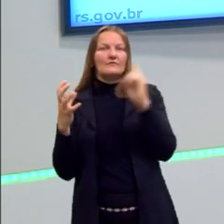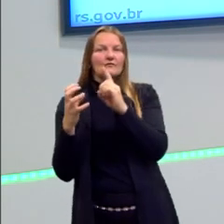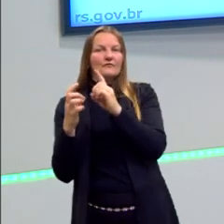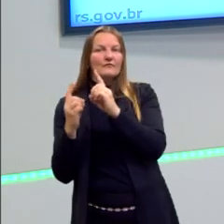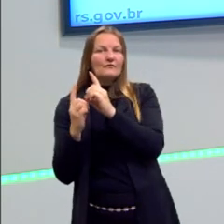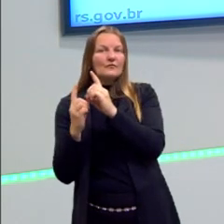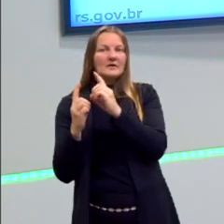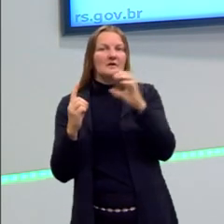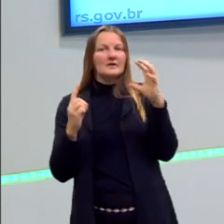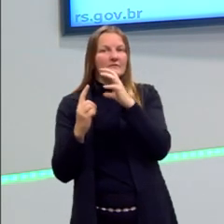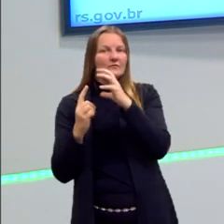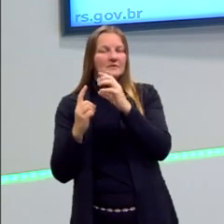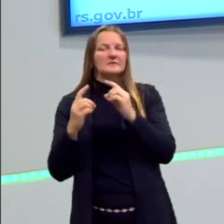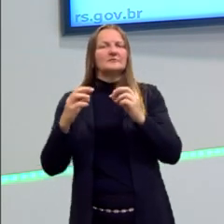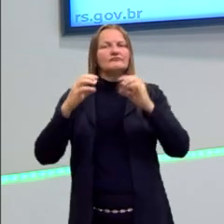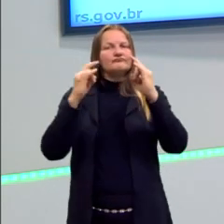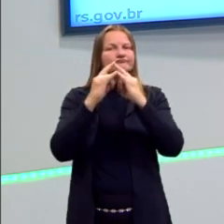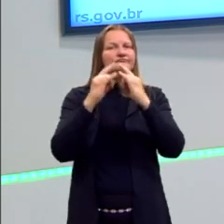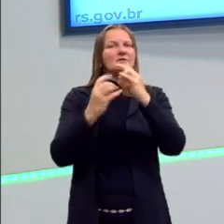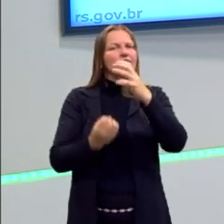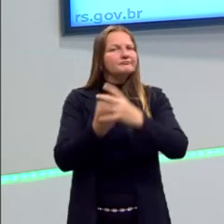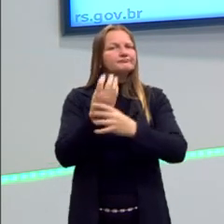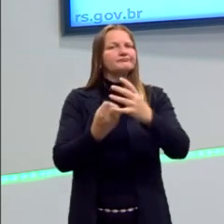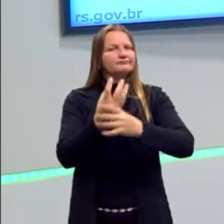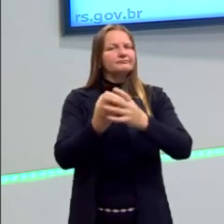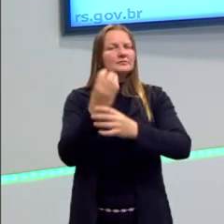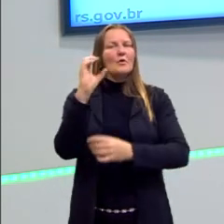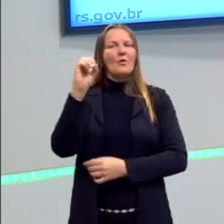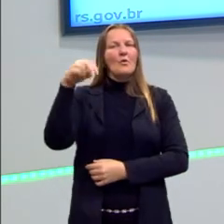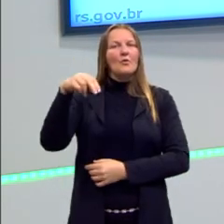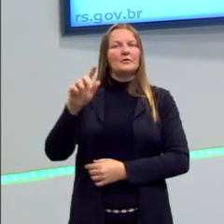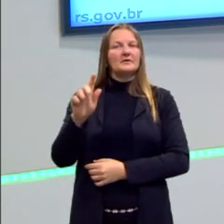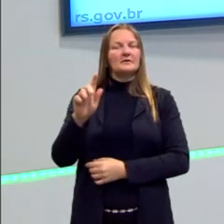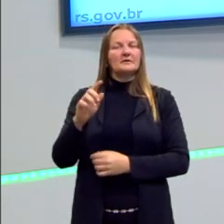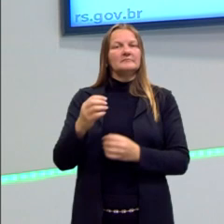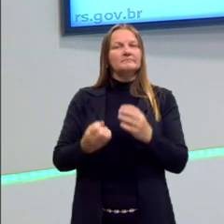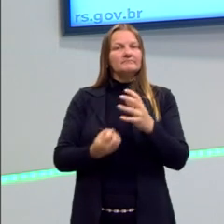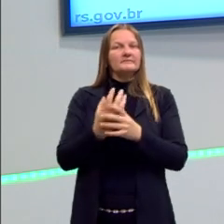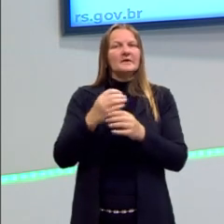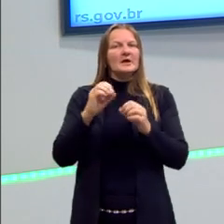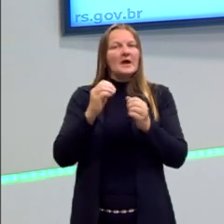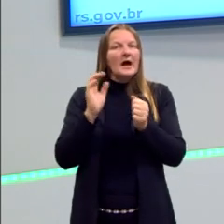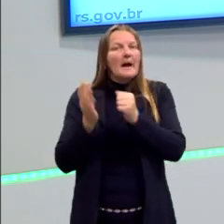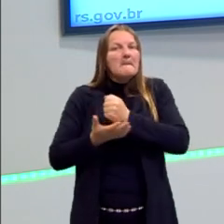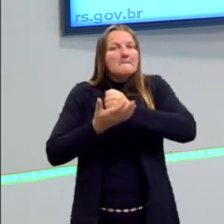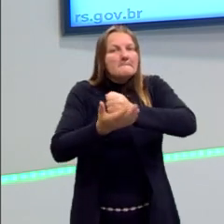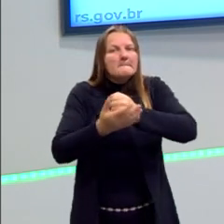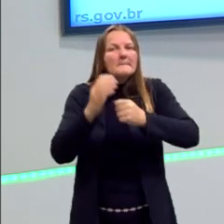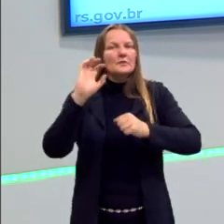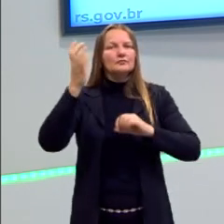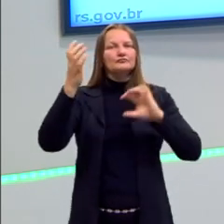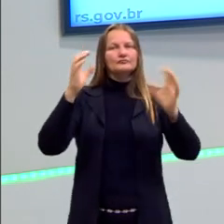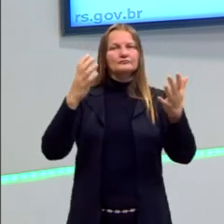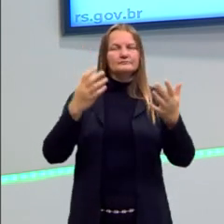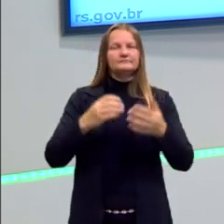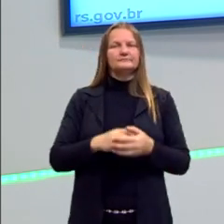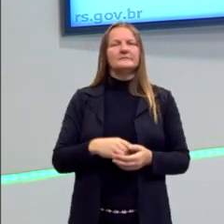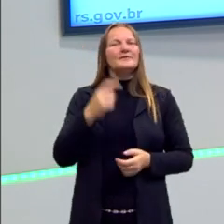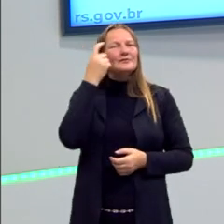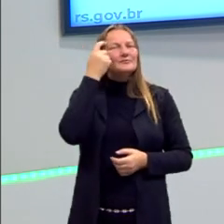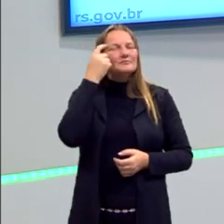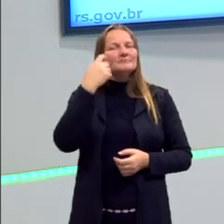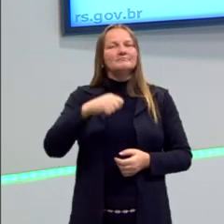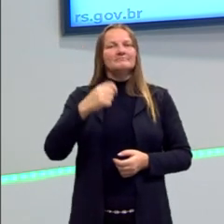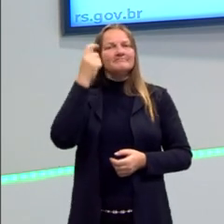principalmente das ONGs, em relação na solução desses problemas globais. Portanto, veja só, é bacana nós pensarmos,